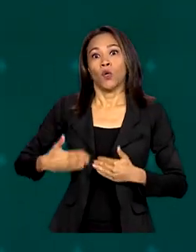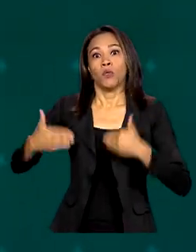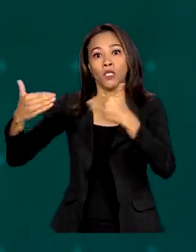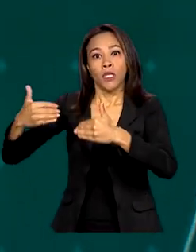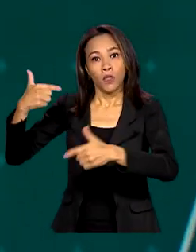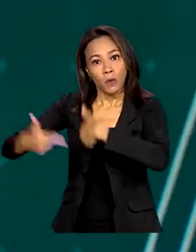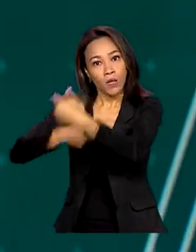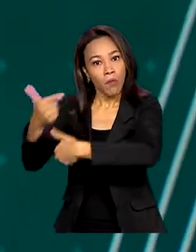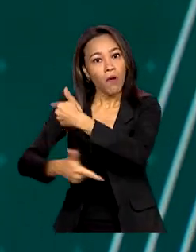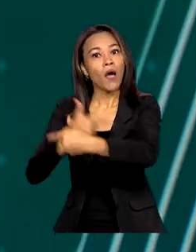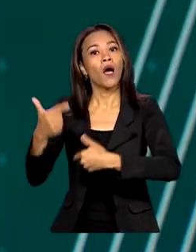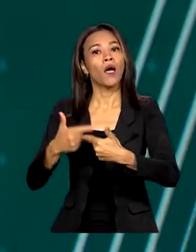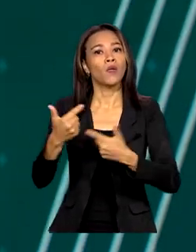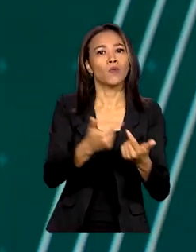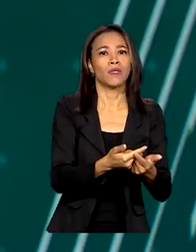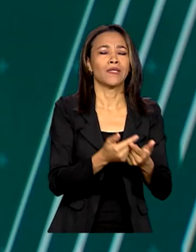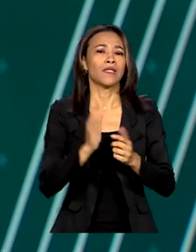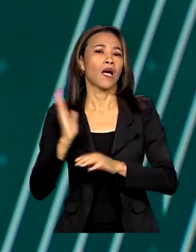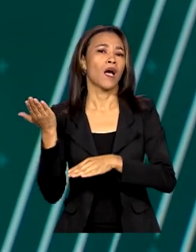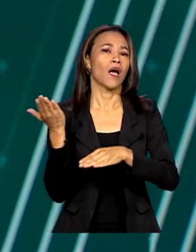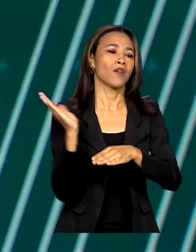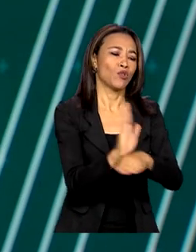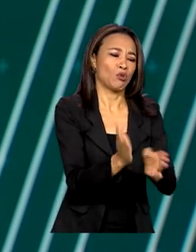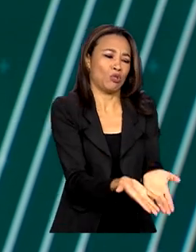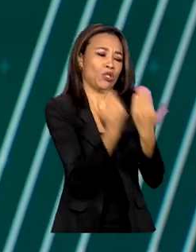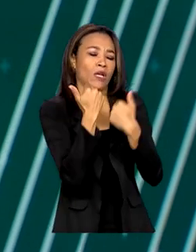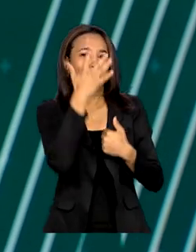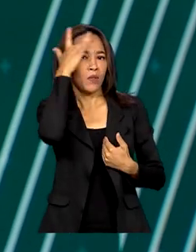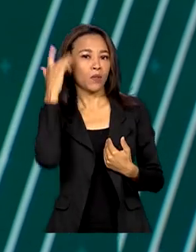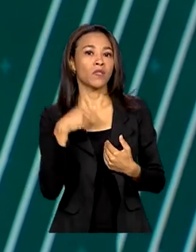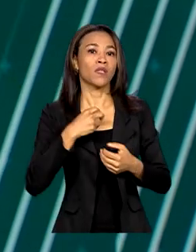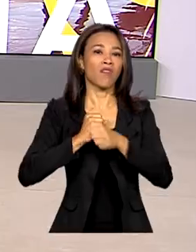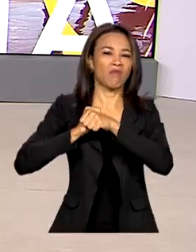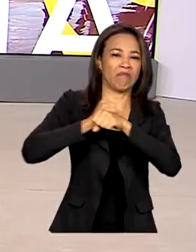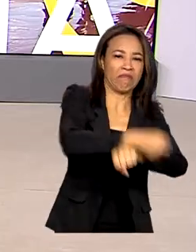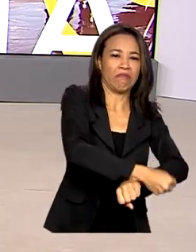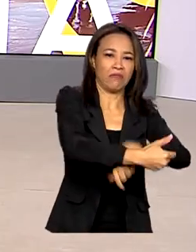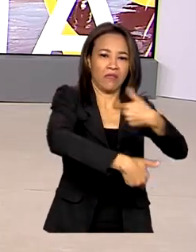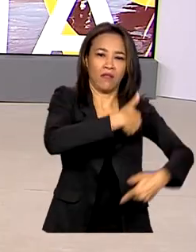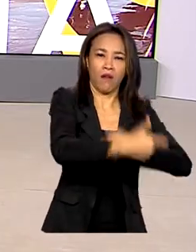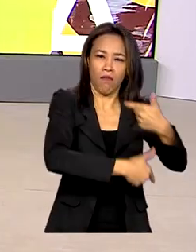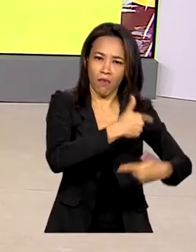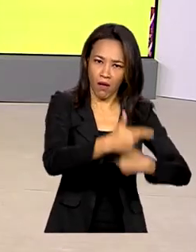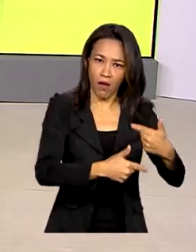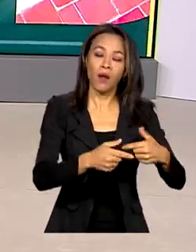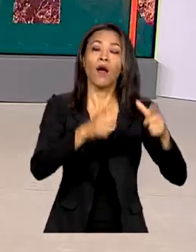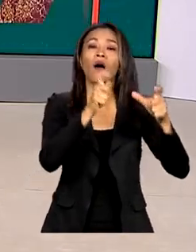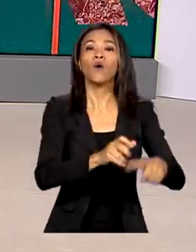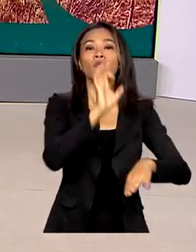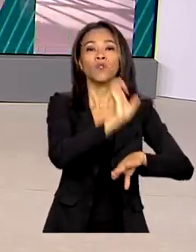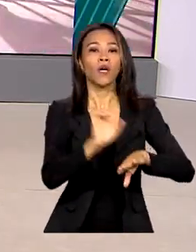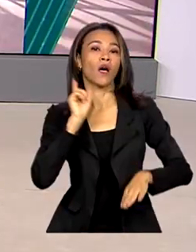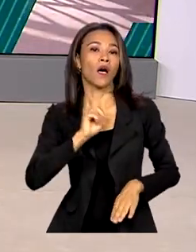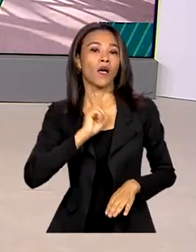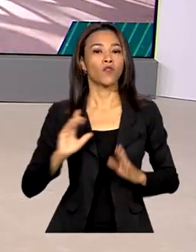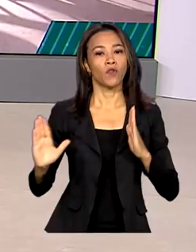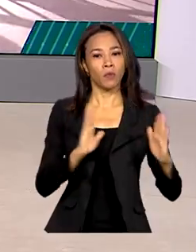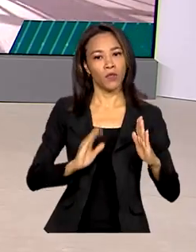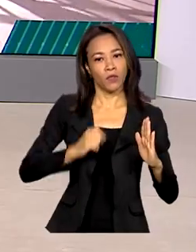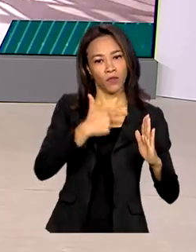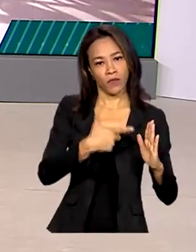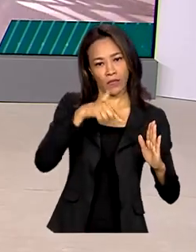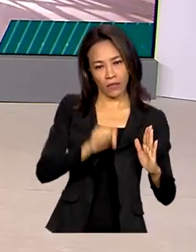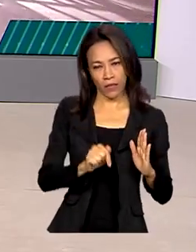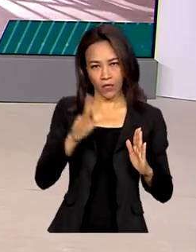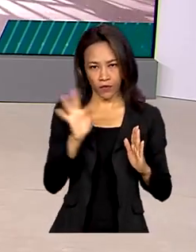pessoas em condições análogas à escravidão na zona da Mata Mineira. A ação ocorreu entre 27 de fevereiro e